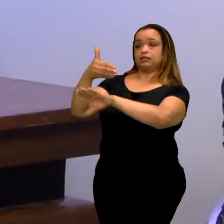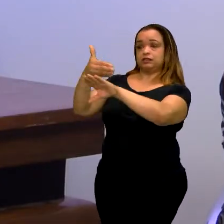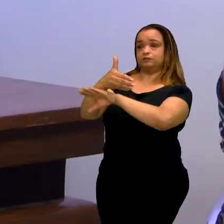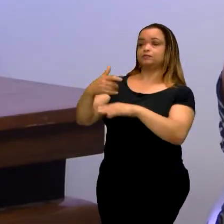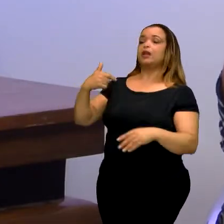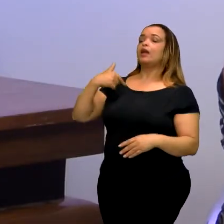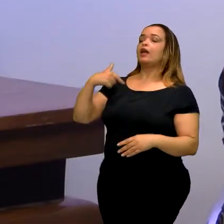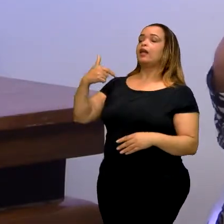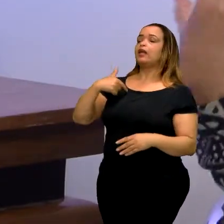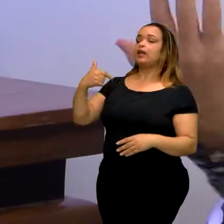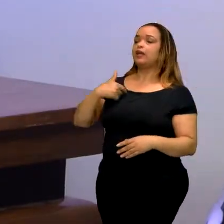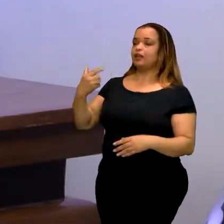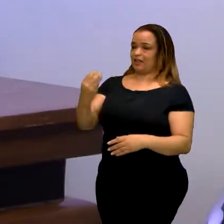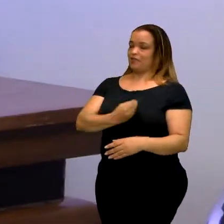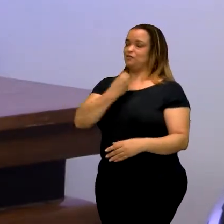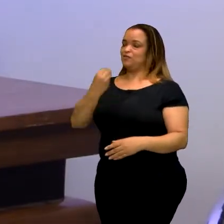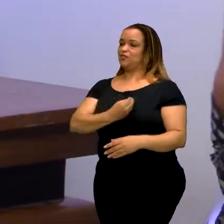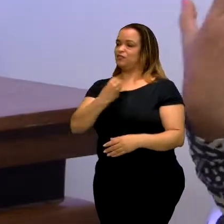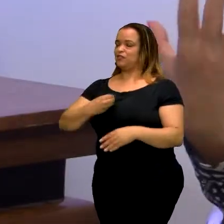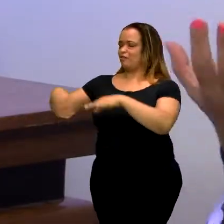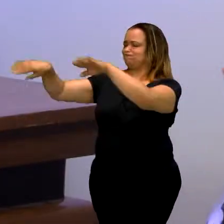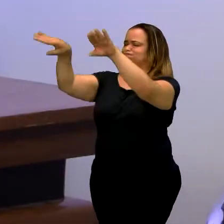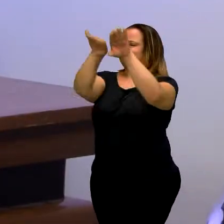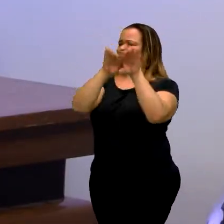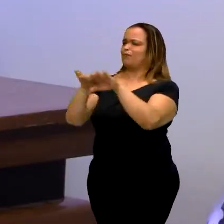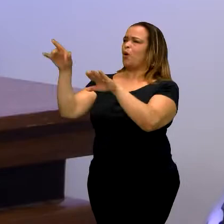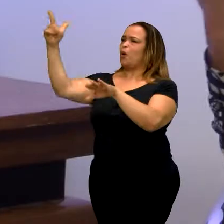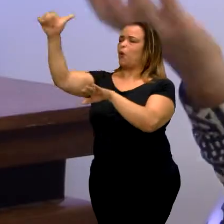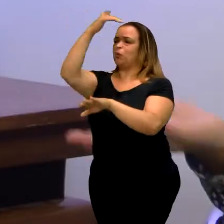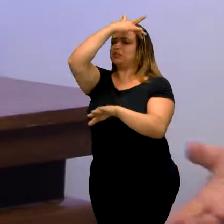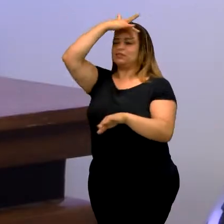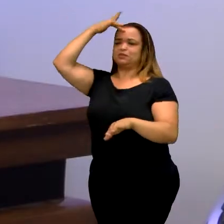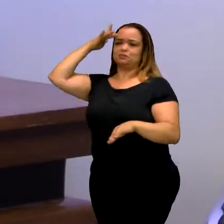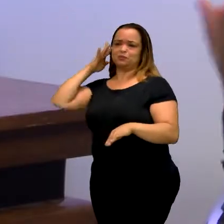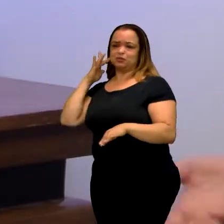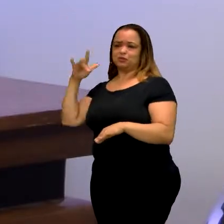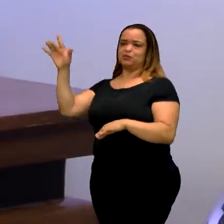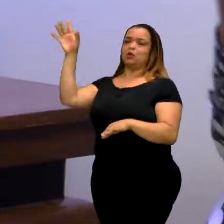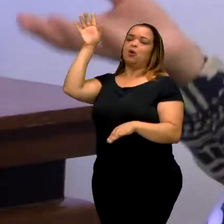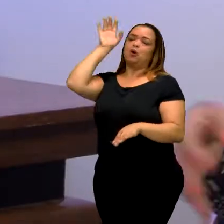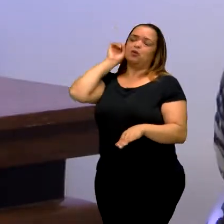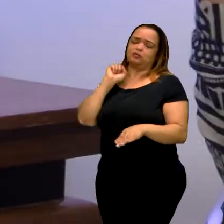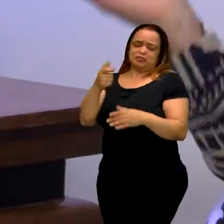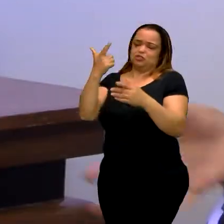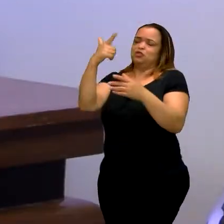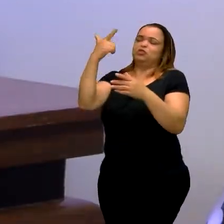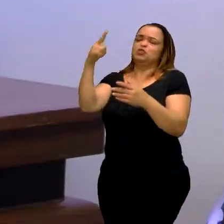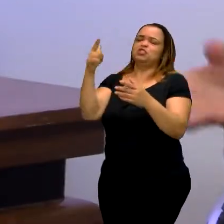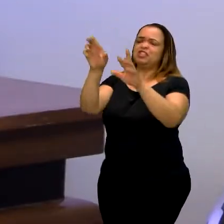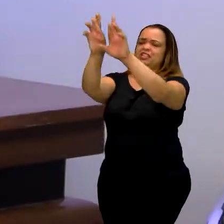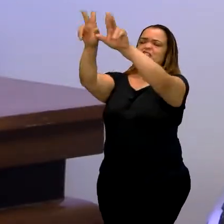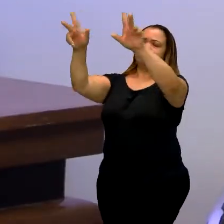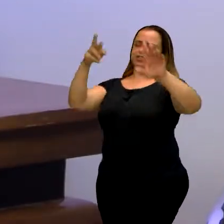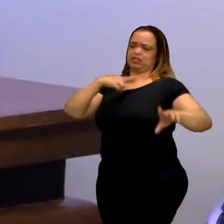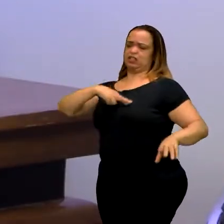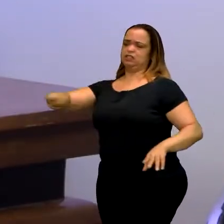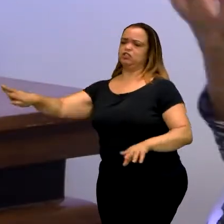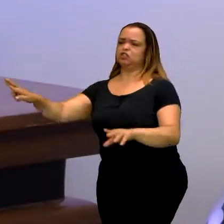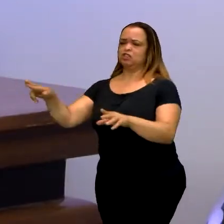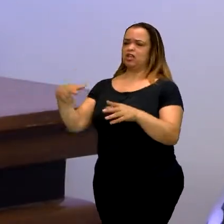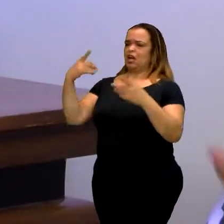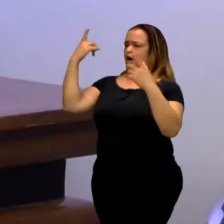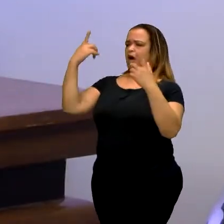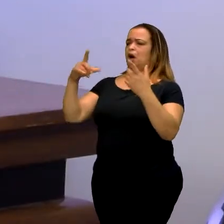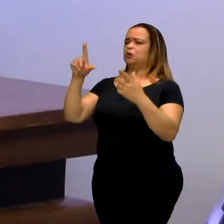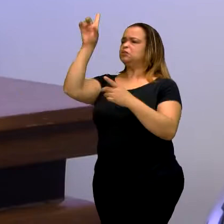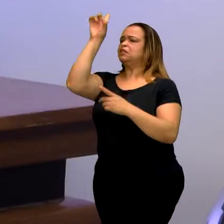eu convivia em igualdade com as outras pessoas, independente de raça, religião, cor,